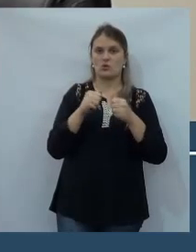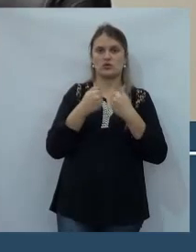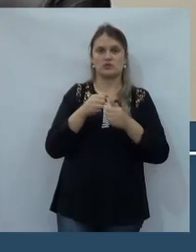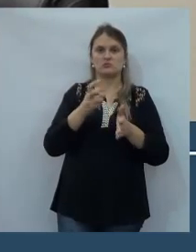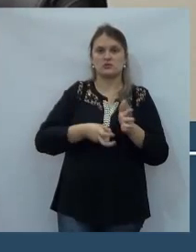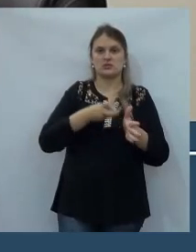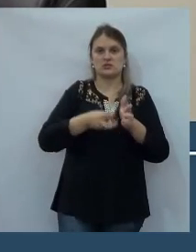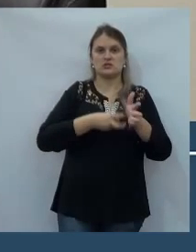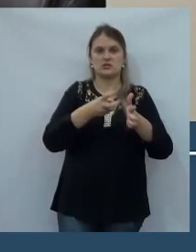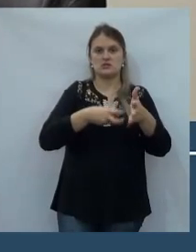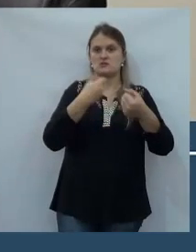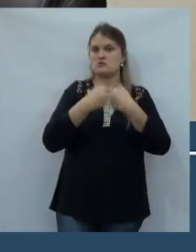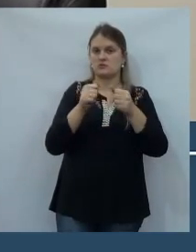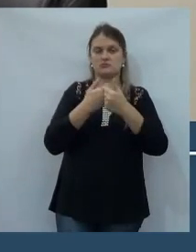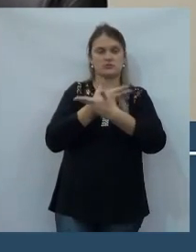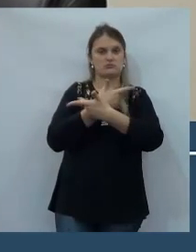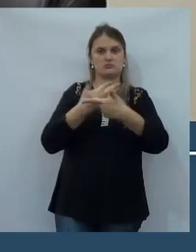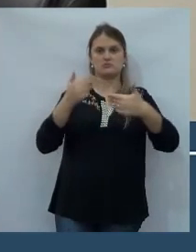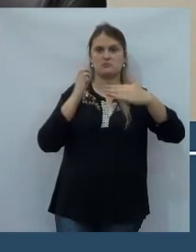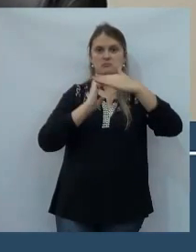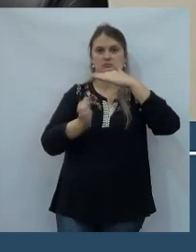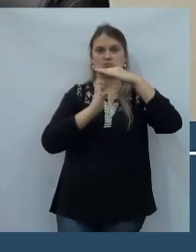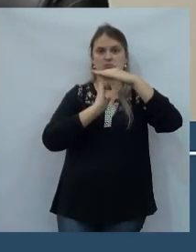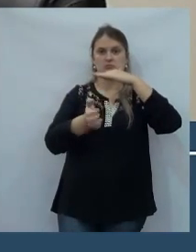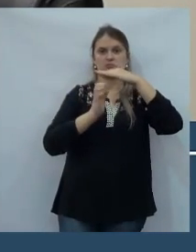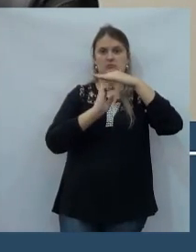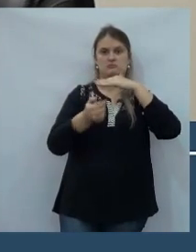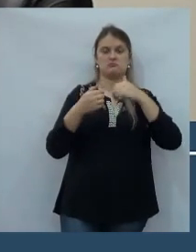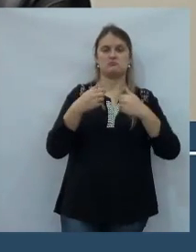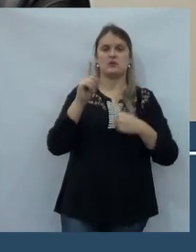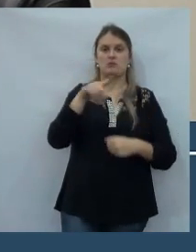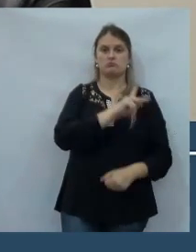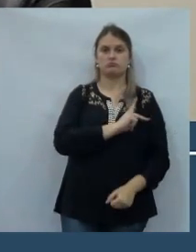outros meios de transportes públicos.